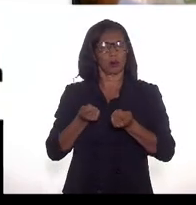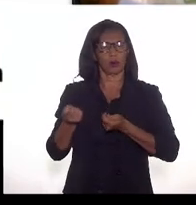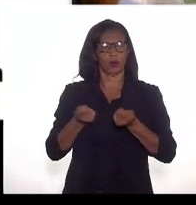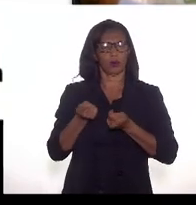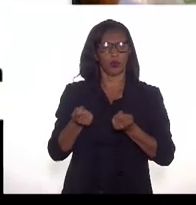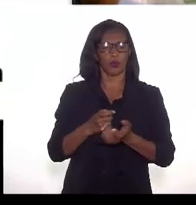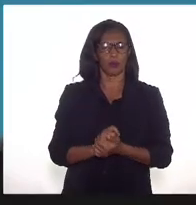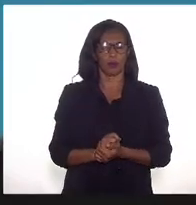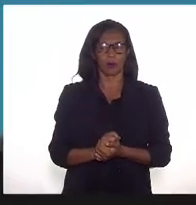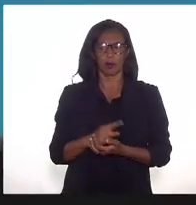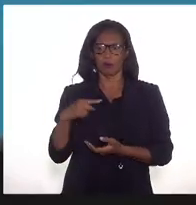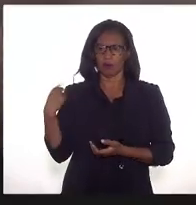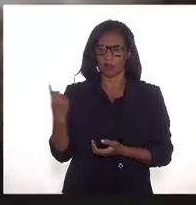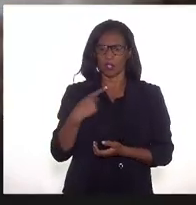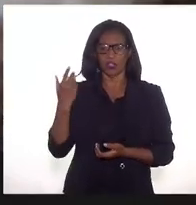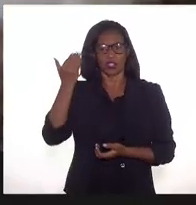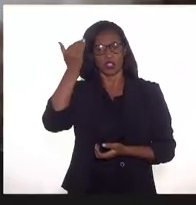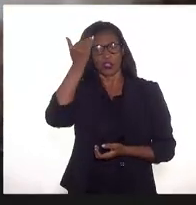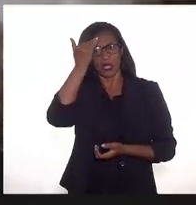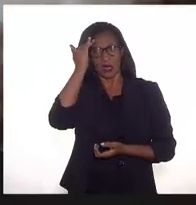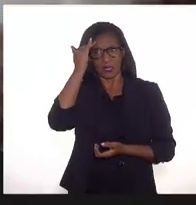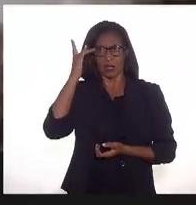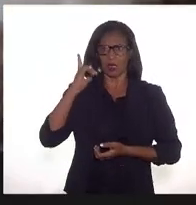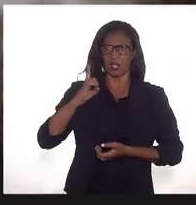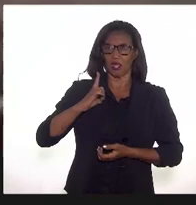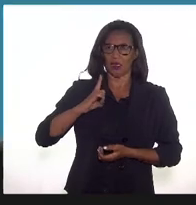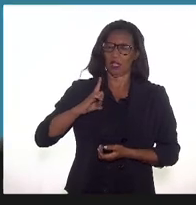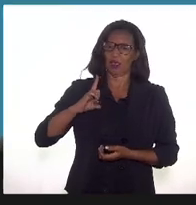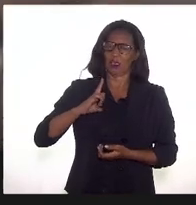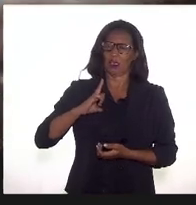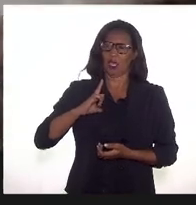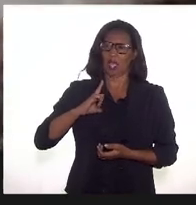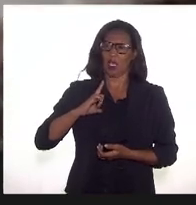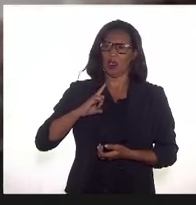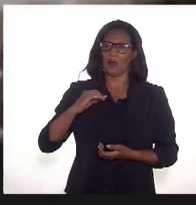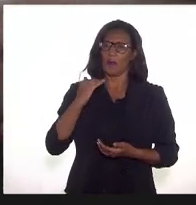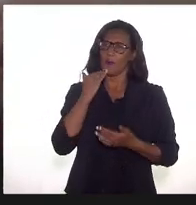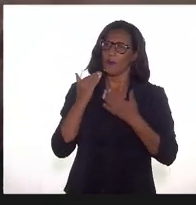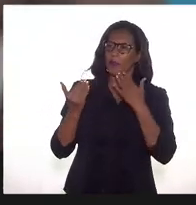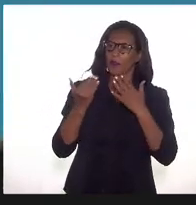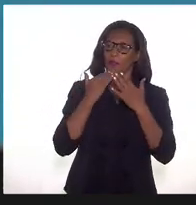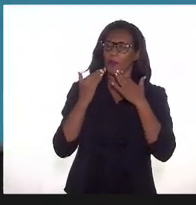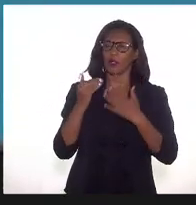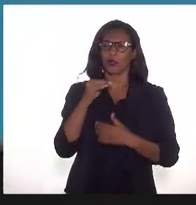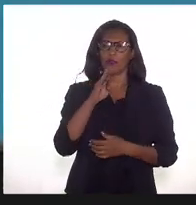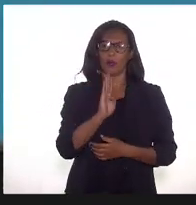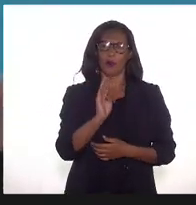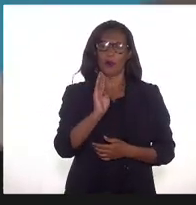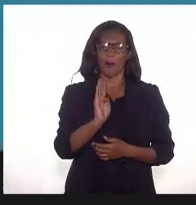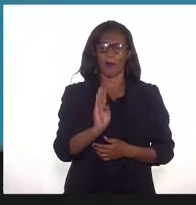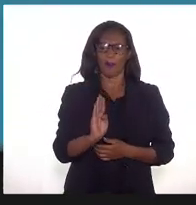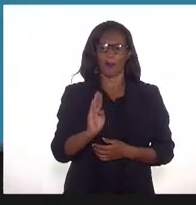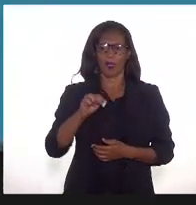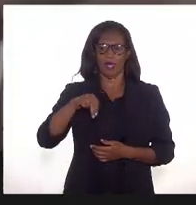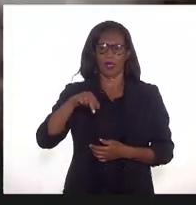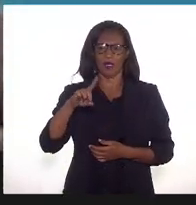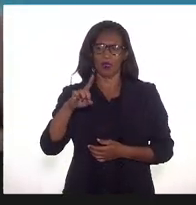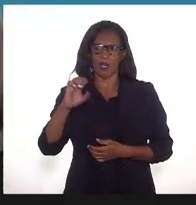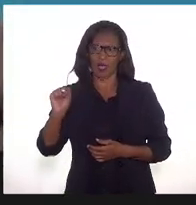E a gente entende que tem demanda identificada pelo BNDES e os agentes já estão